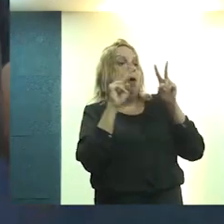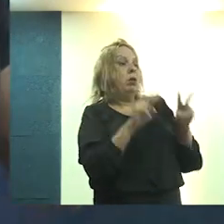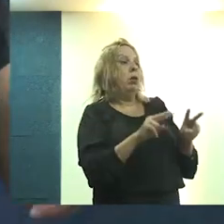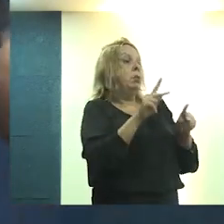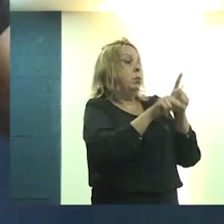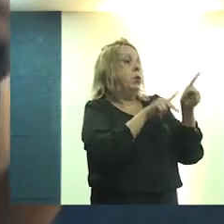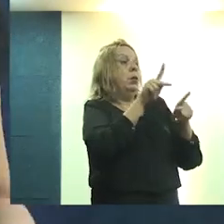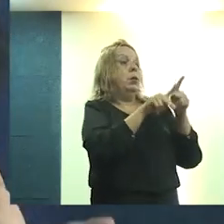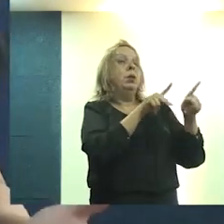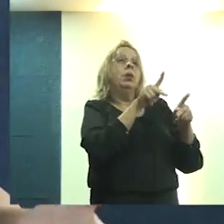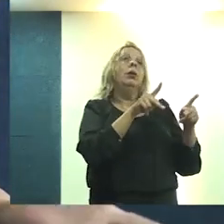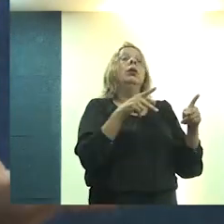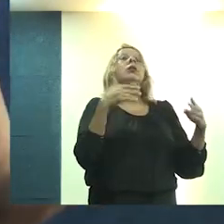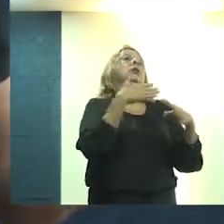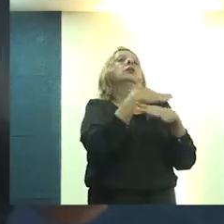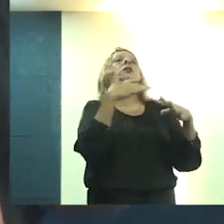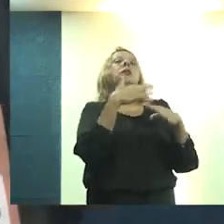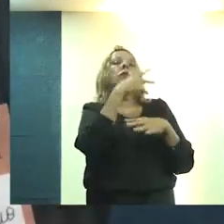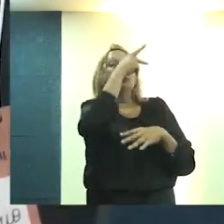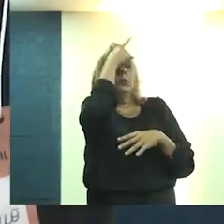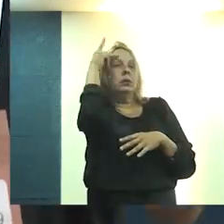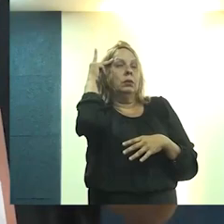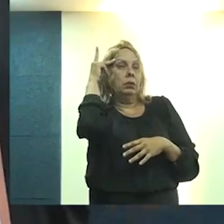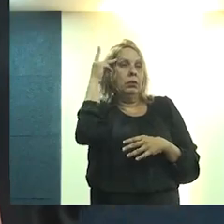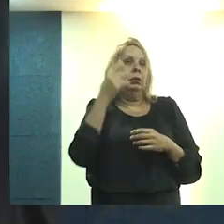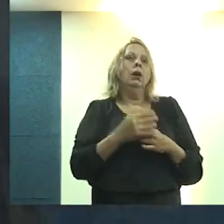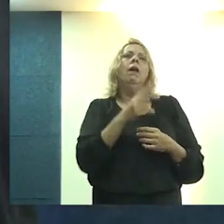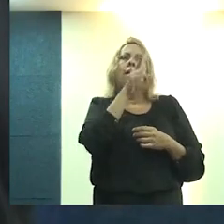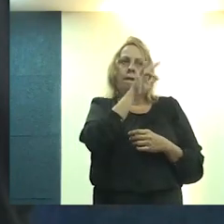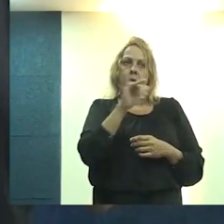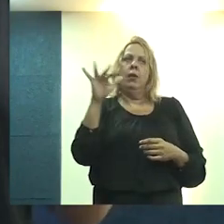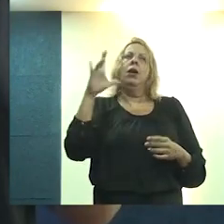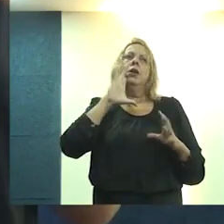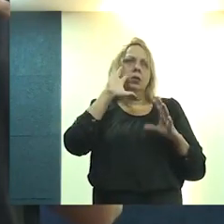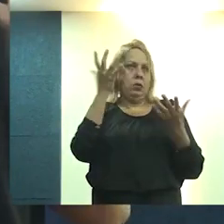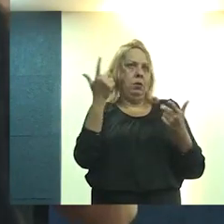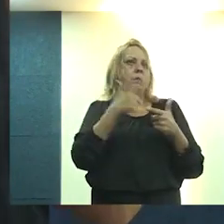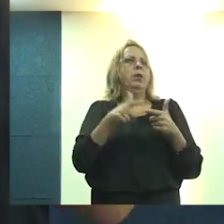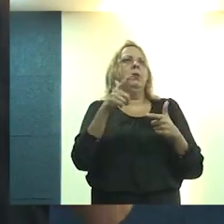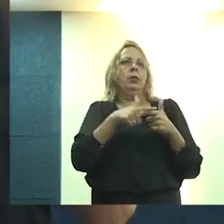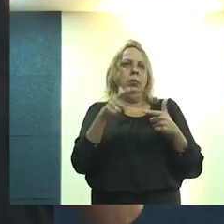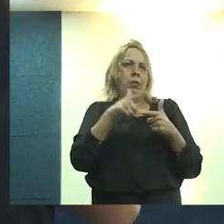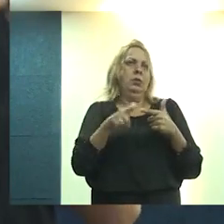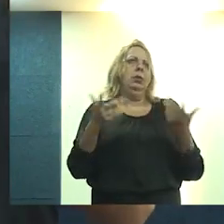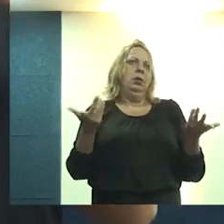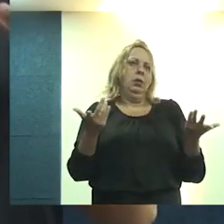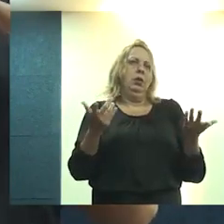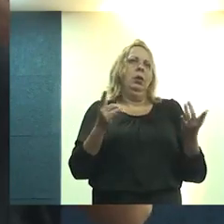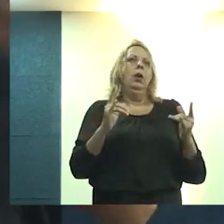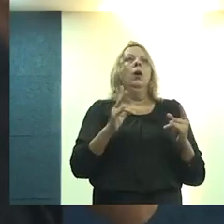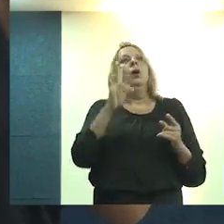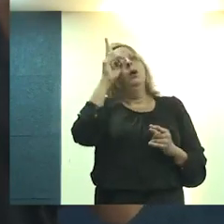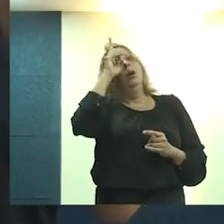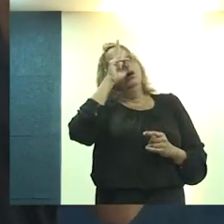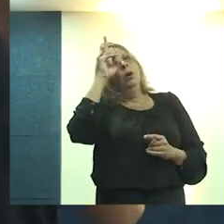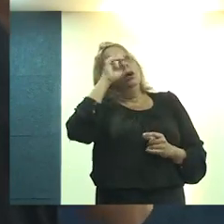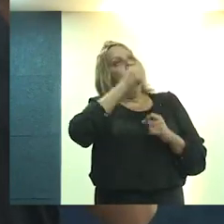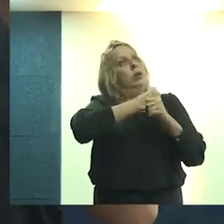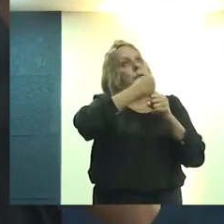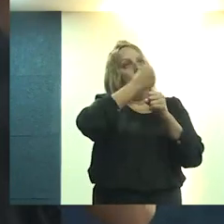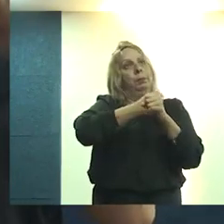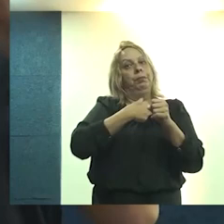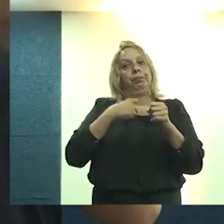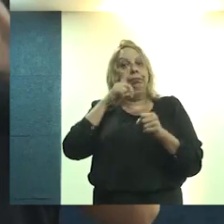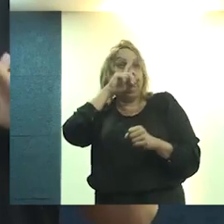para a população nos centros das cidades. Aí a gente vai resolver o problema do patrimônio histórico, problema de